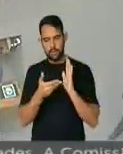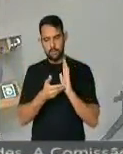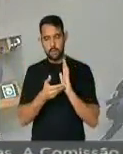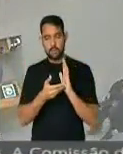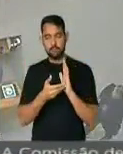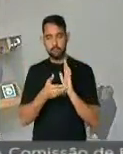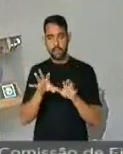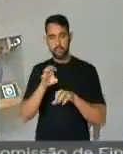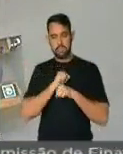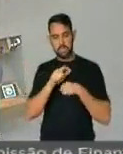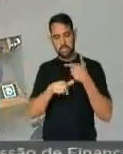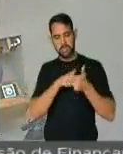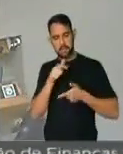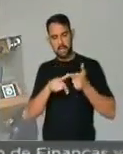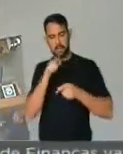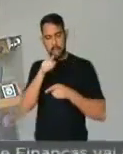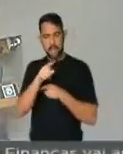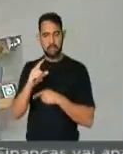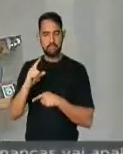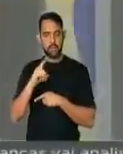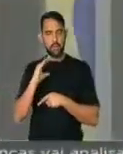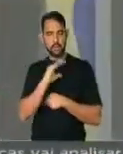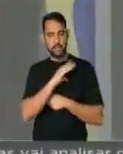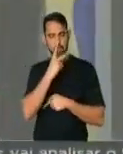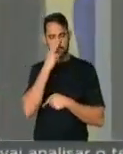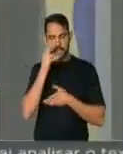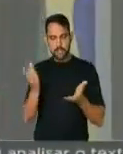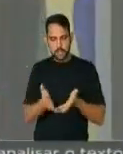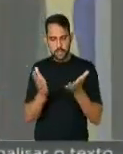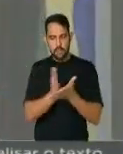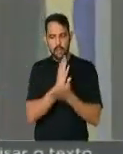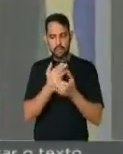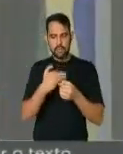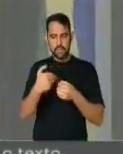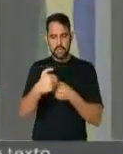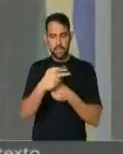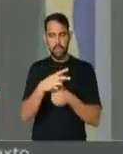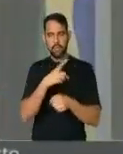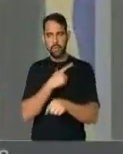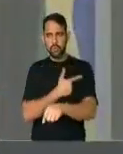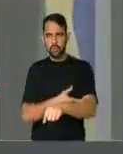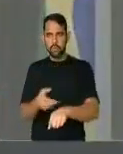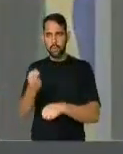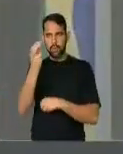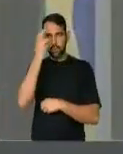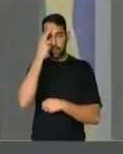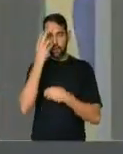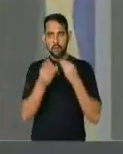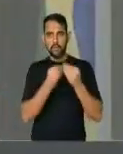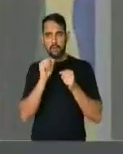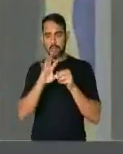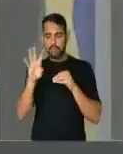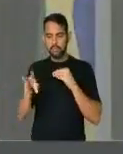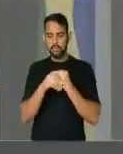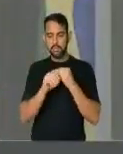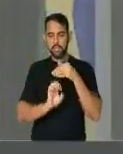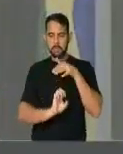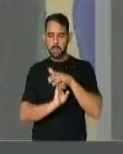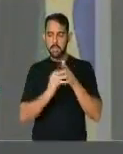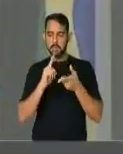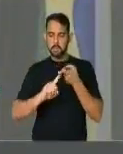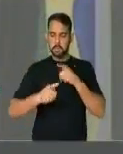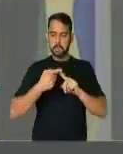Deputados, tenho trabalhado para valorizar os consumos regionais, tradição e cultura, uma forma de implementar negócios,